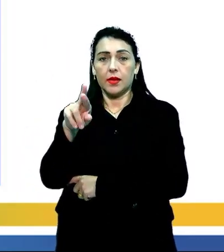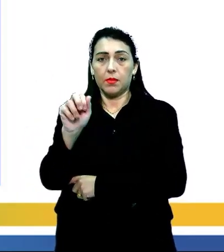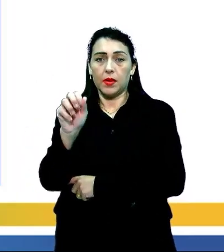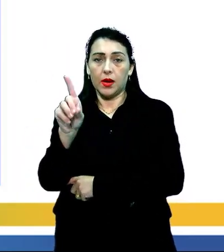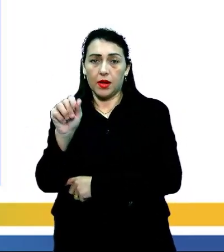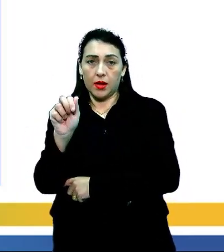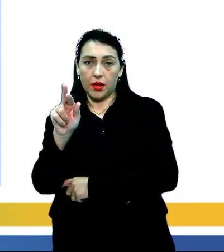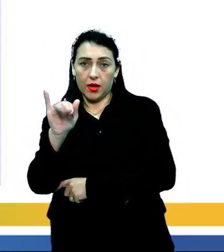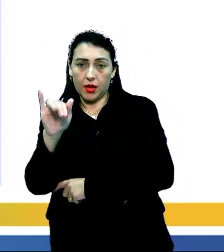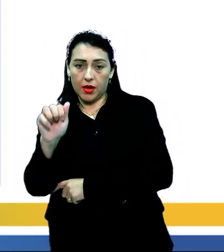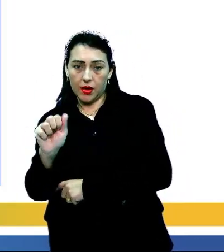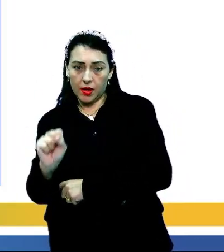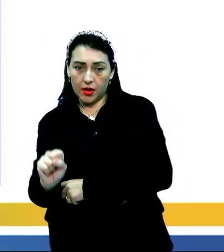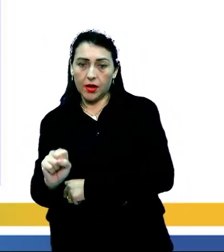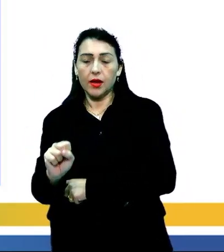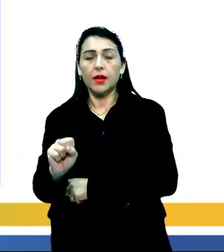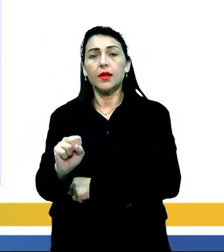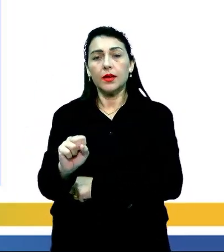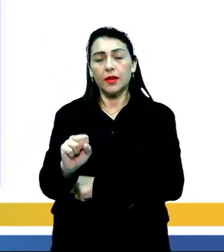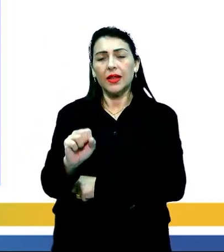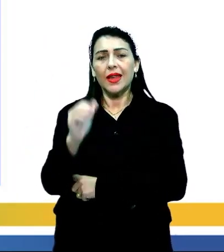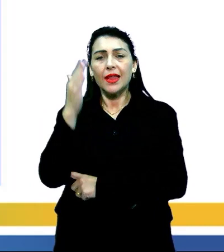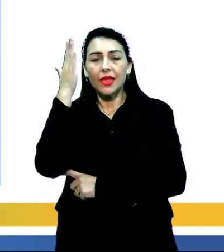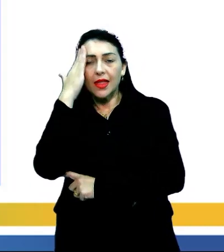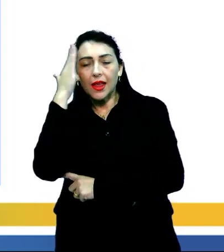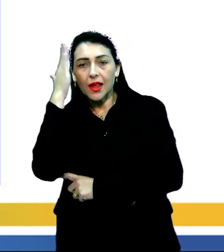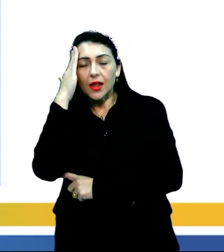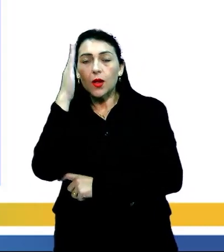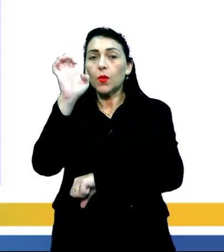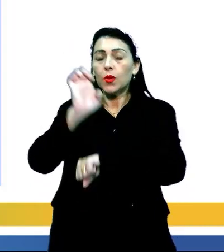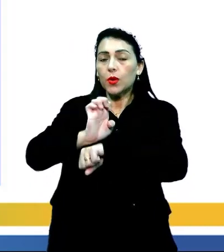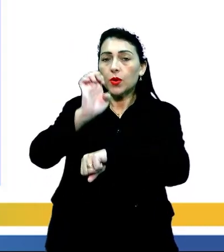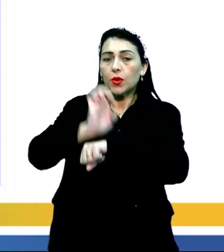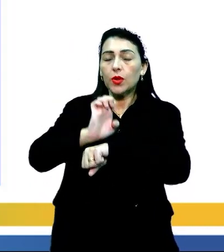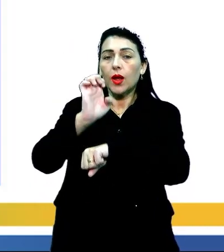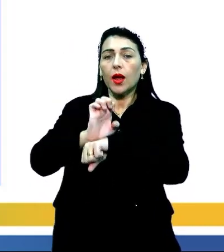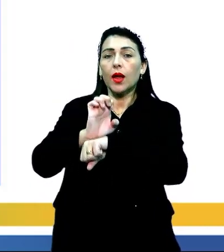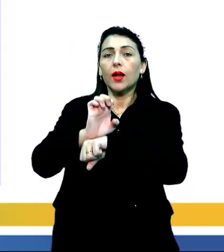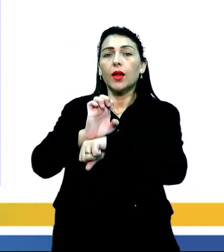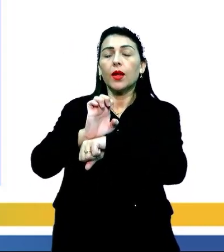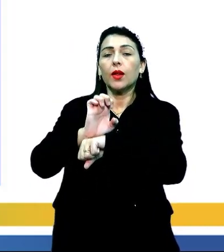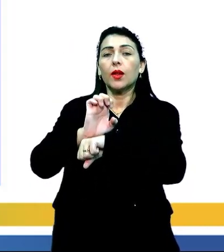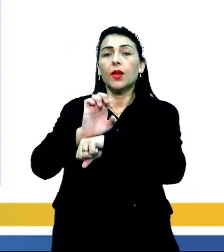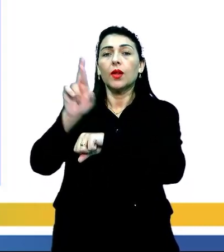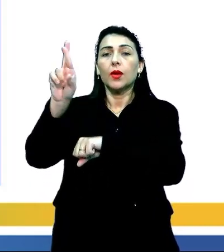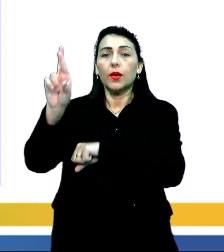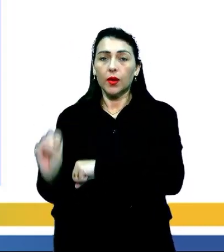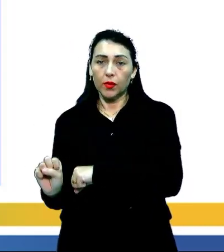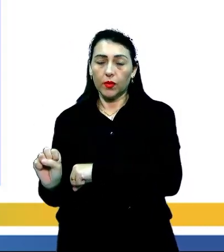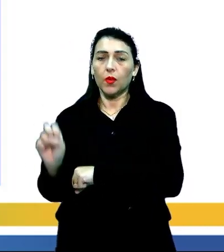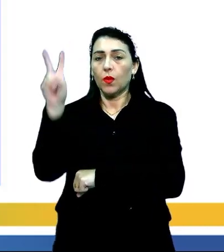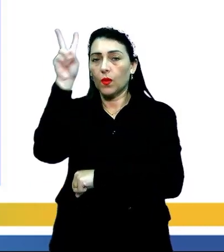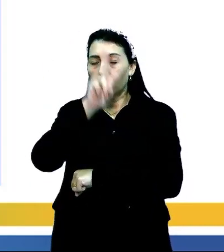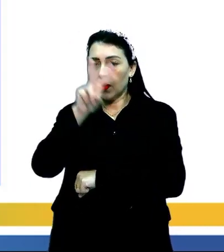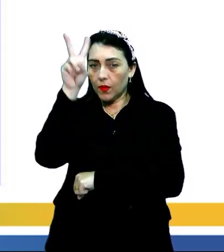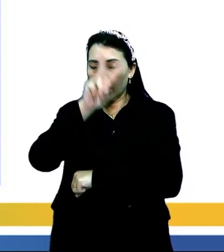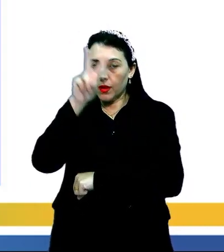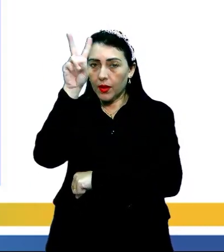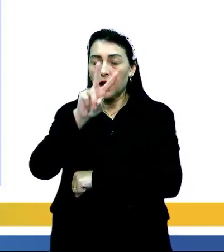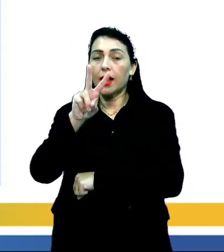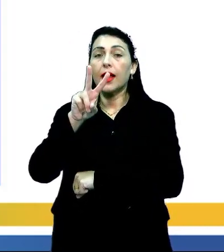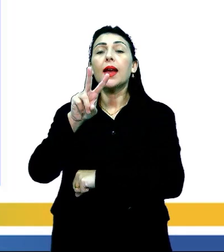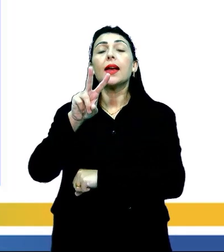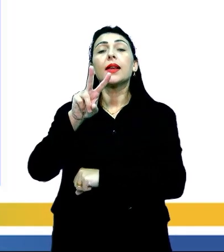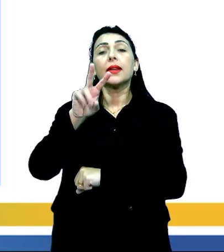pradarias, lá na parte que compreende aí o estado do Rio Grande do Sul. Só lembrando que entre esses